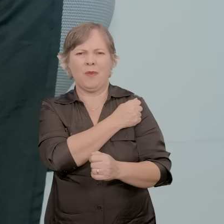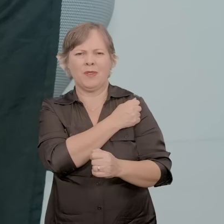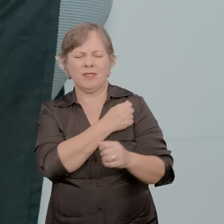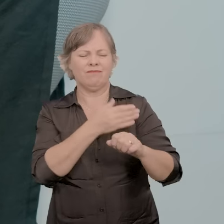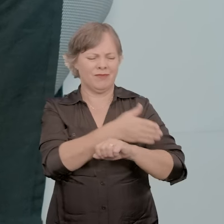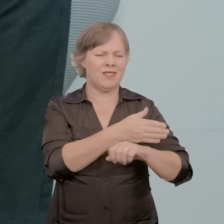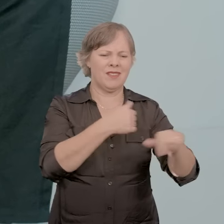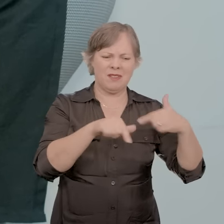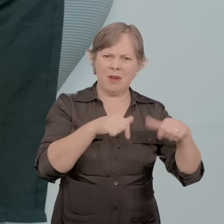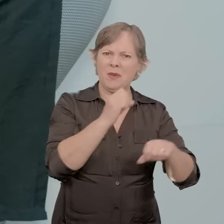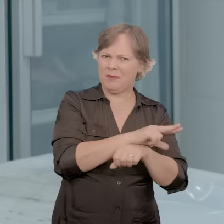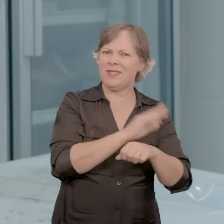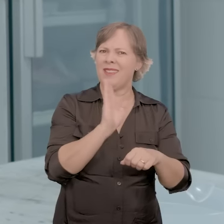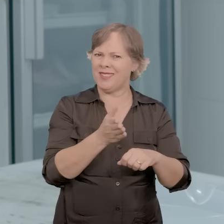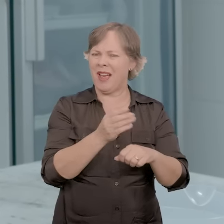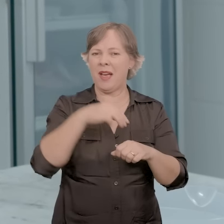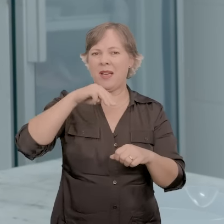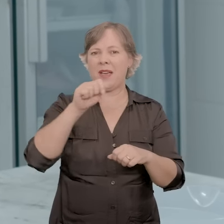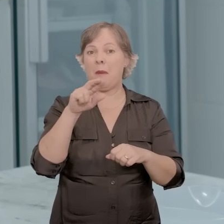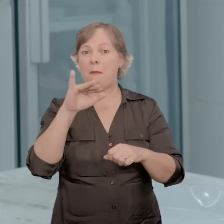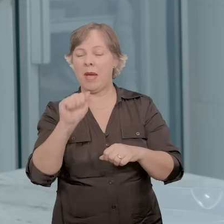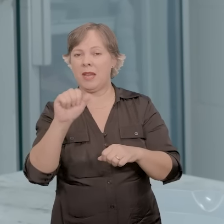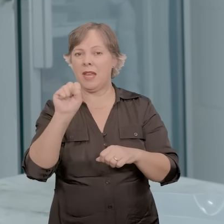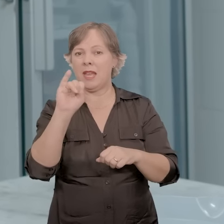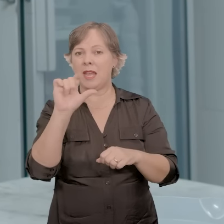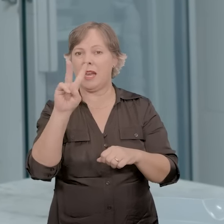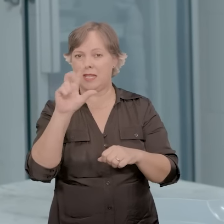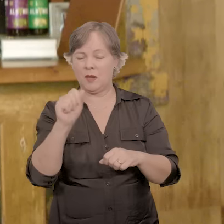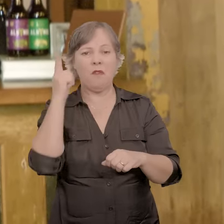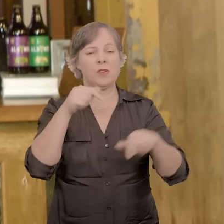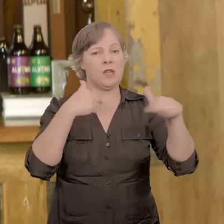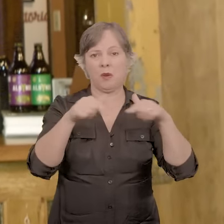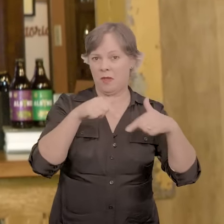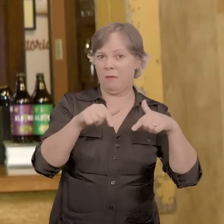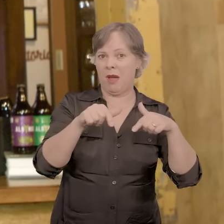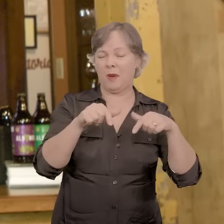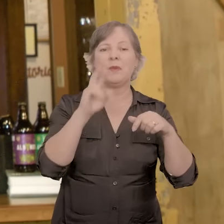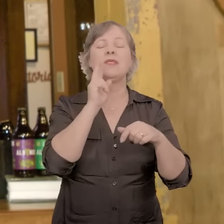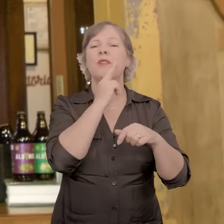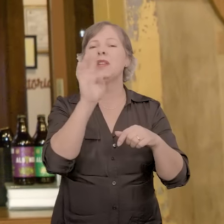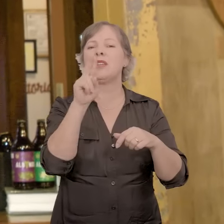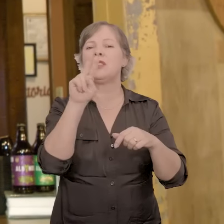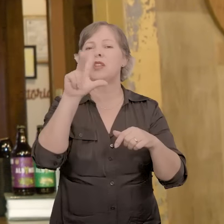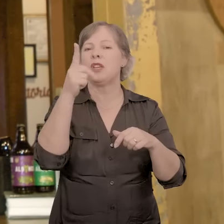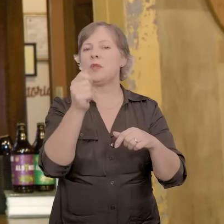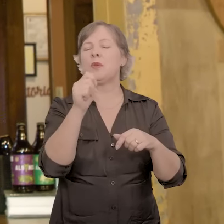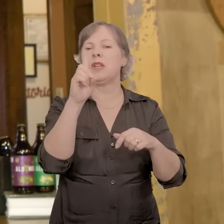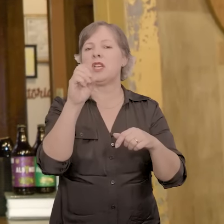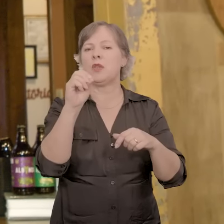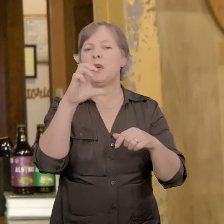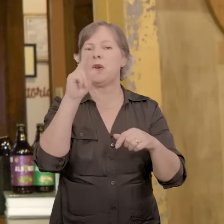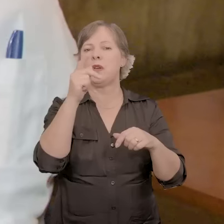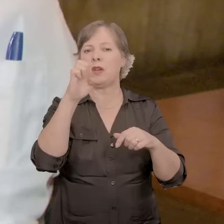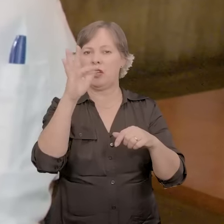inserida no meio gastronômico. Maria Silva conseguiu um emprego de cozinheira no Tulha do Chef, um restaurante renomado